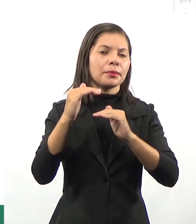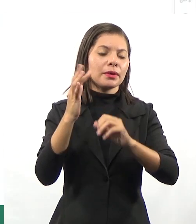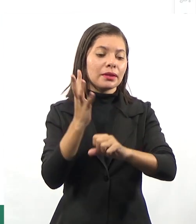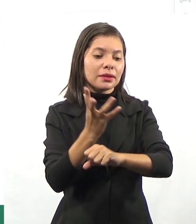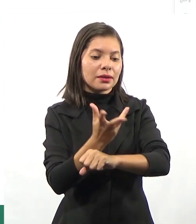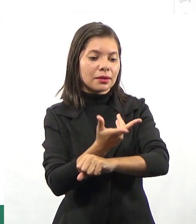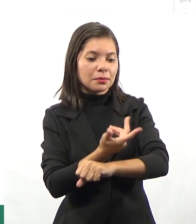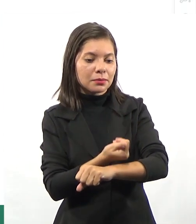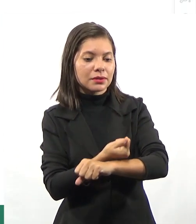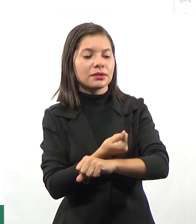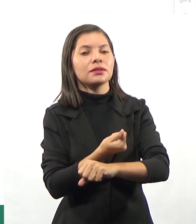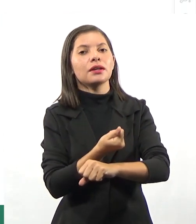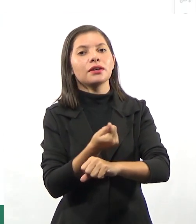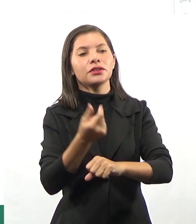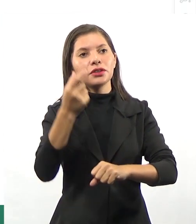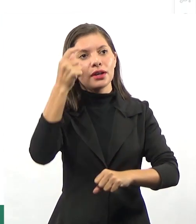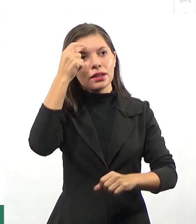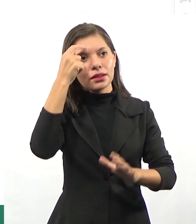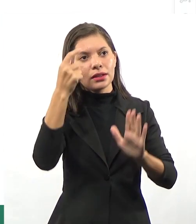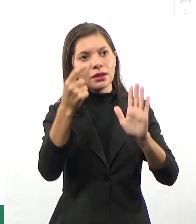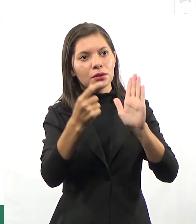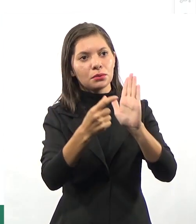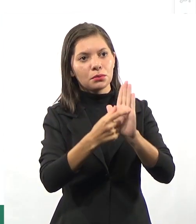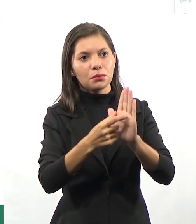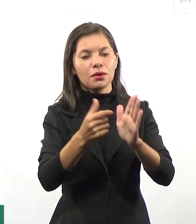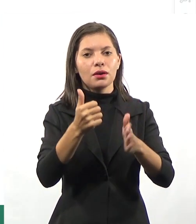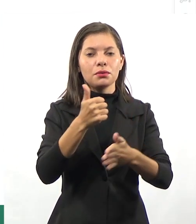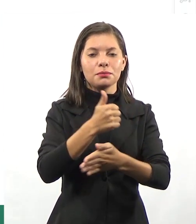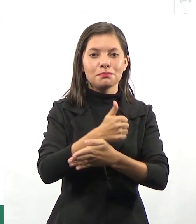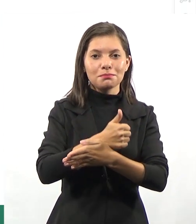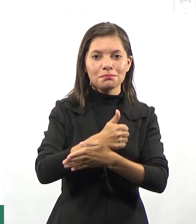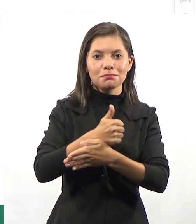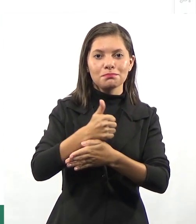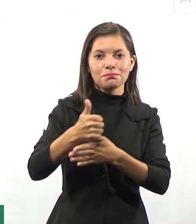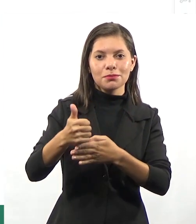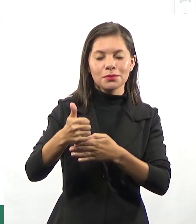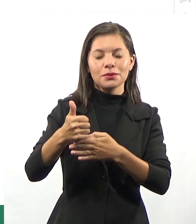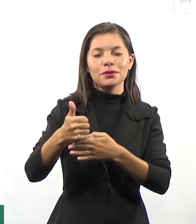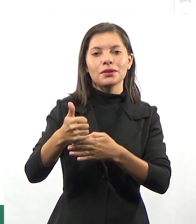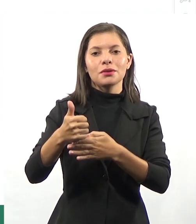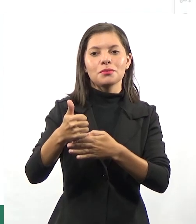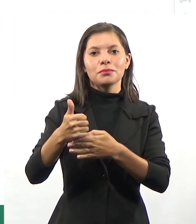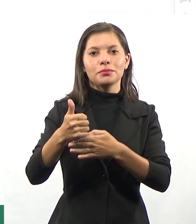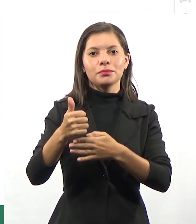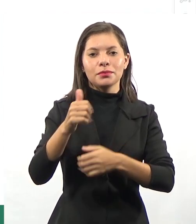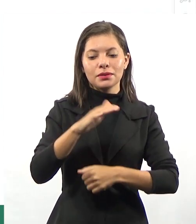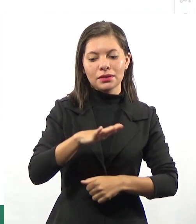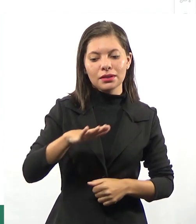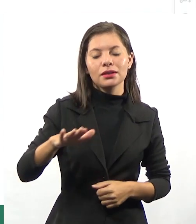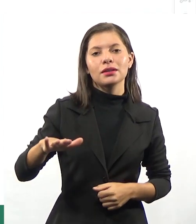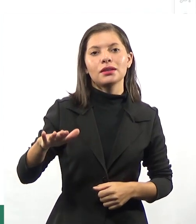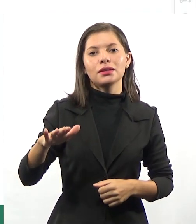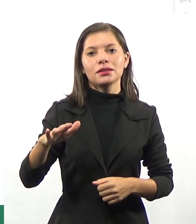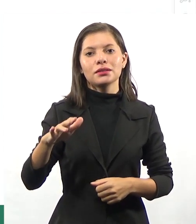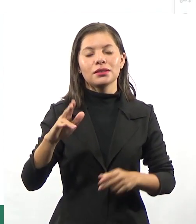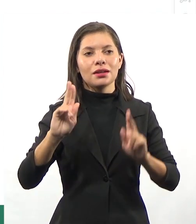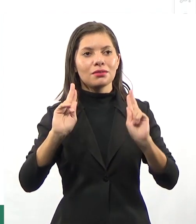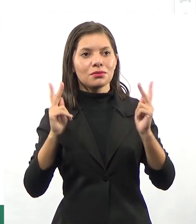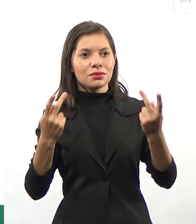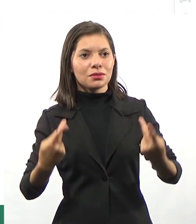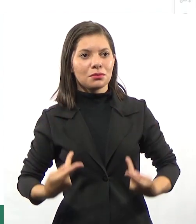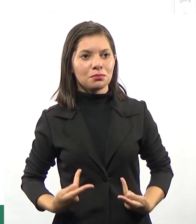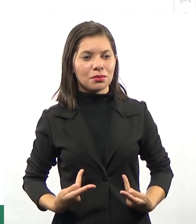física, intelectual e moral da criança e do ser humano. Em geral visando a sua melhor integração